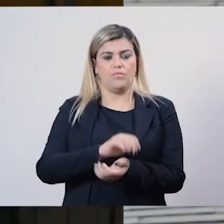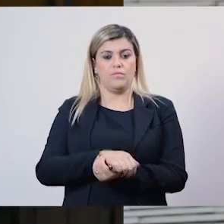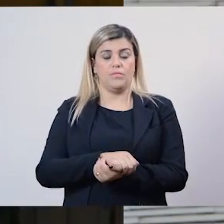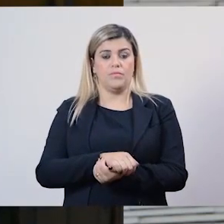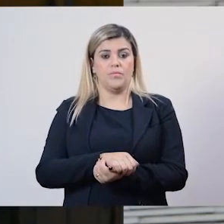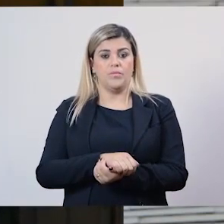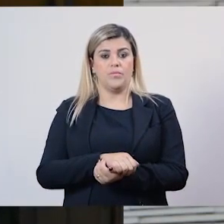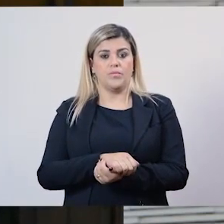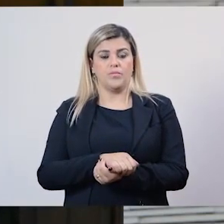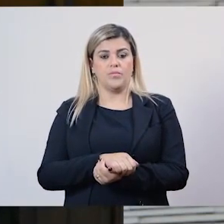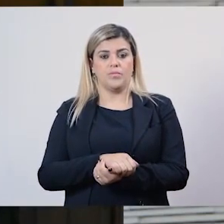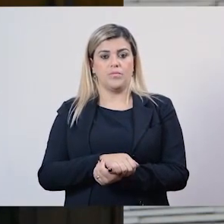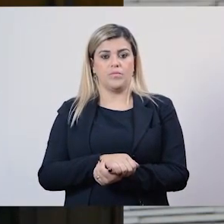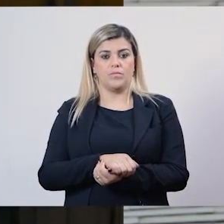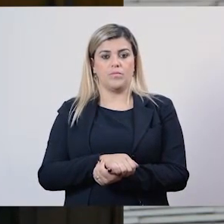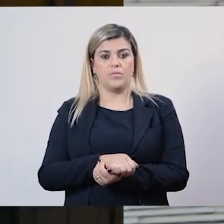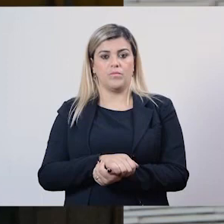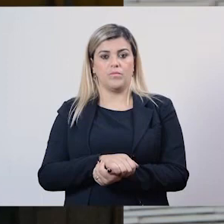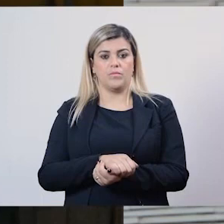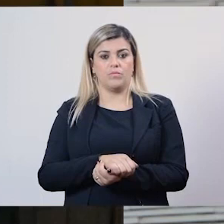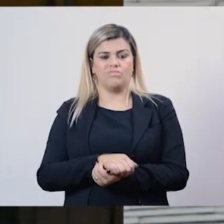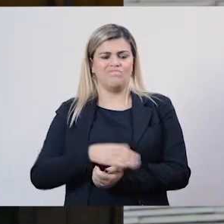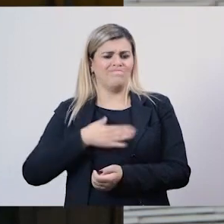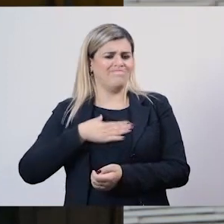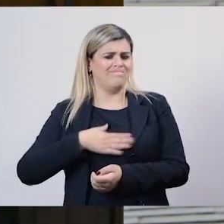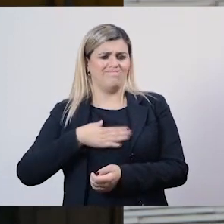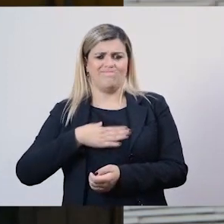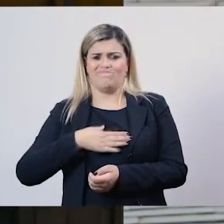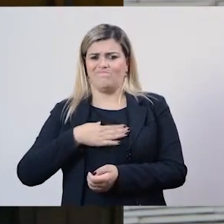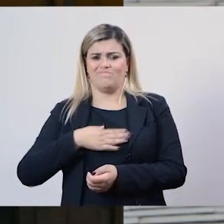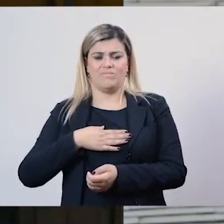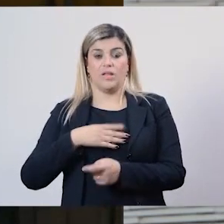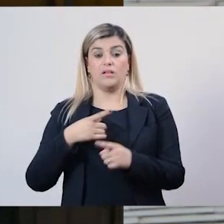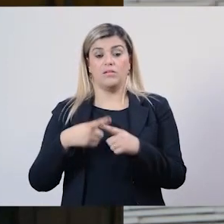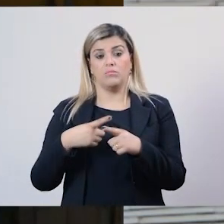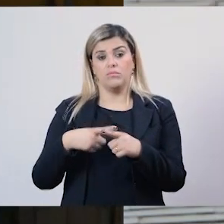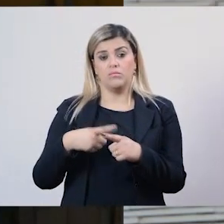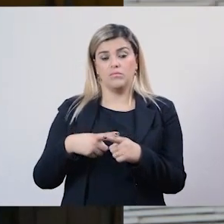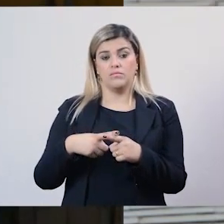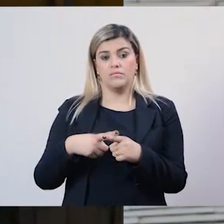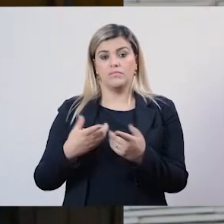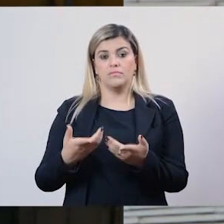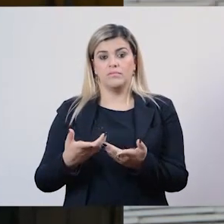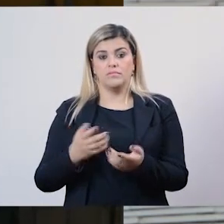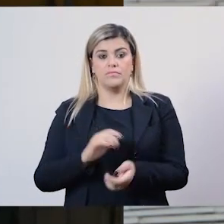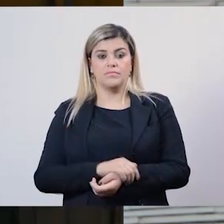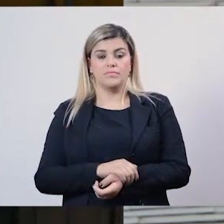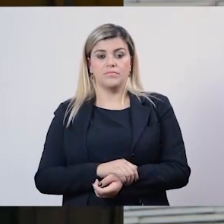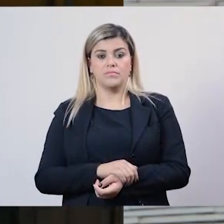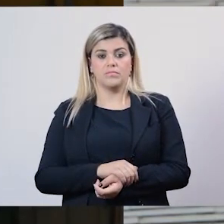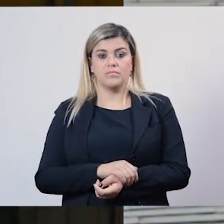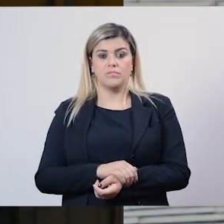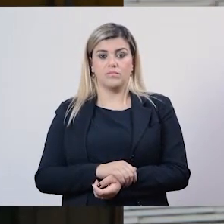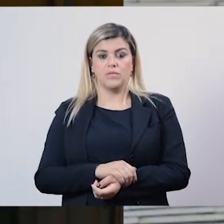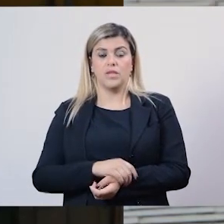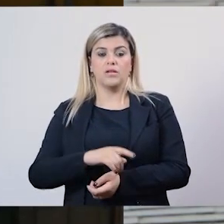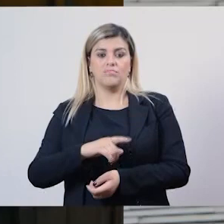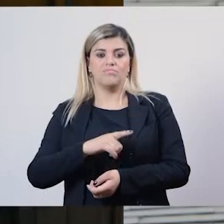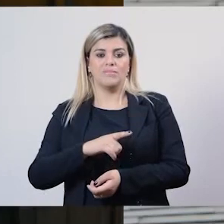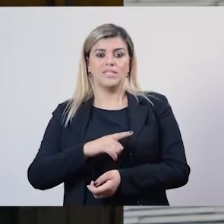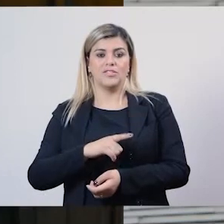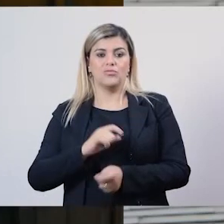não me satisfazia. Por quê? Porque nós tínhamos que obedecer